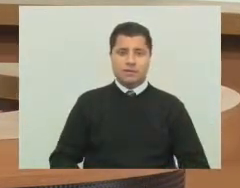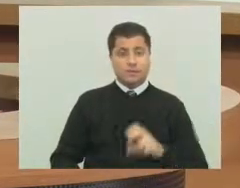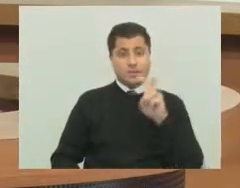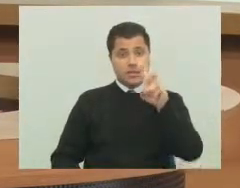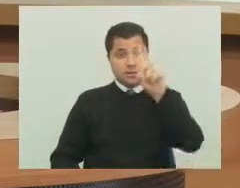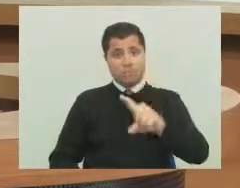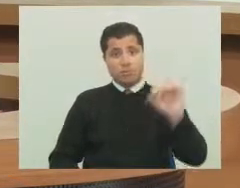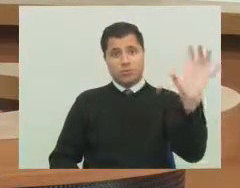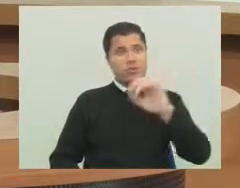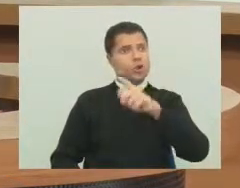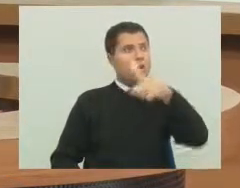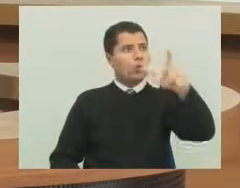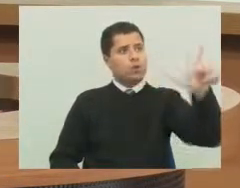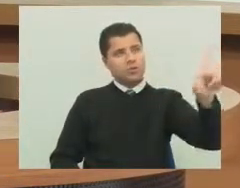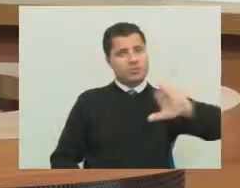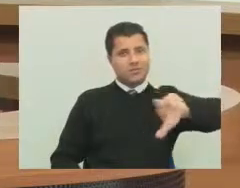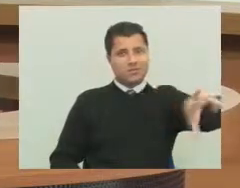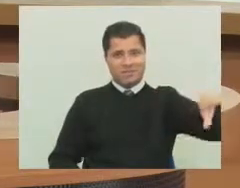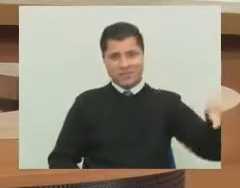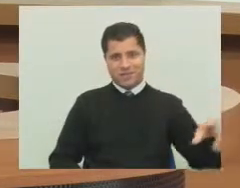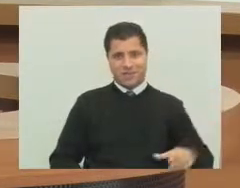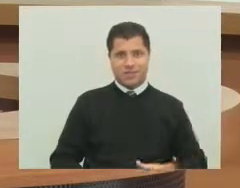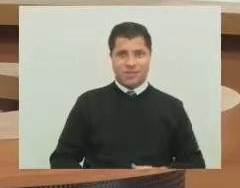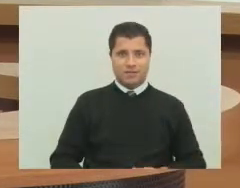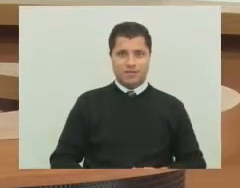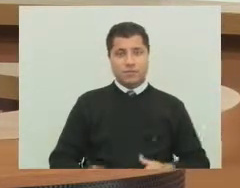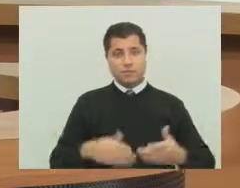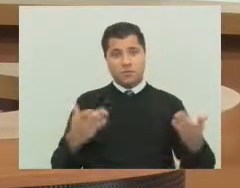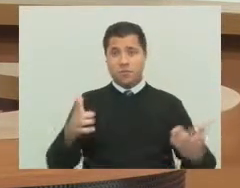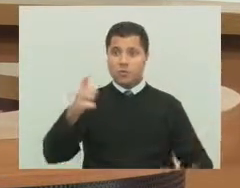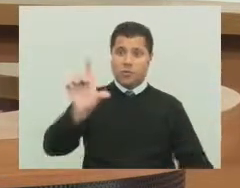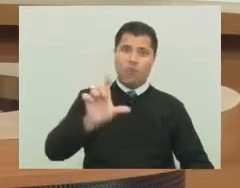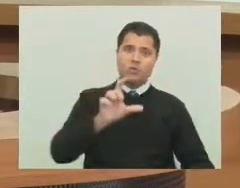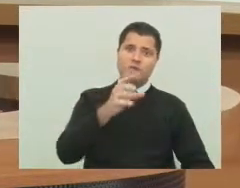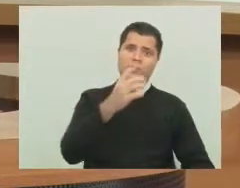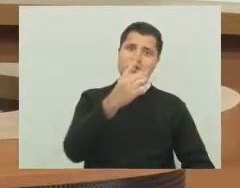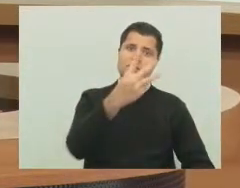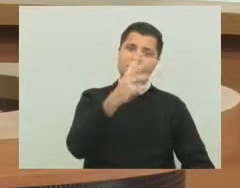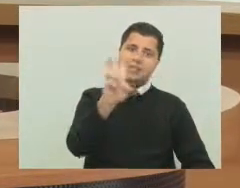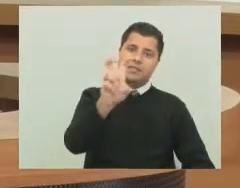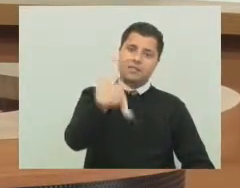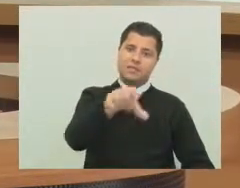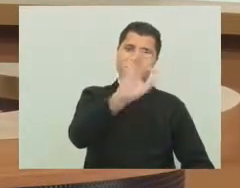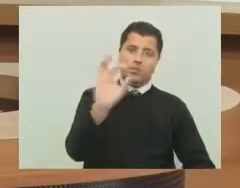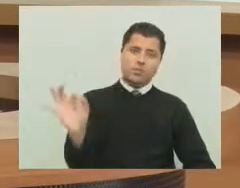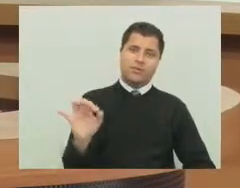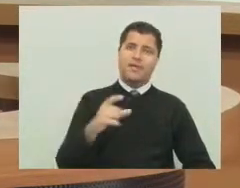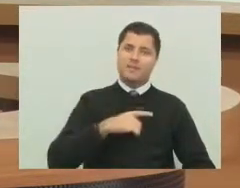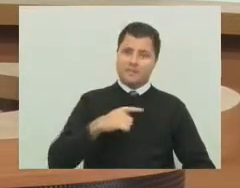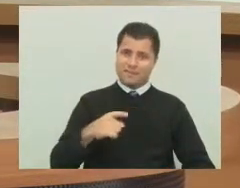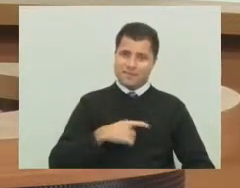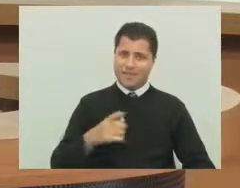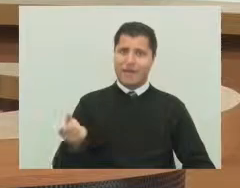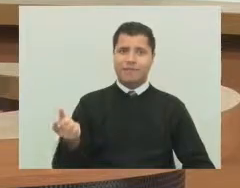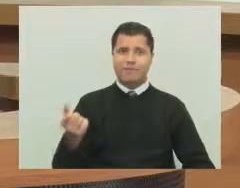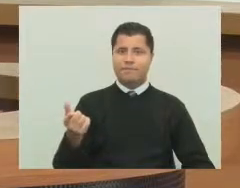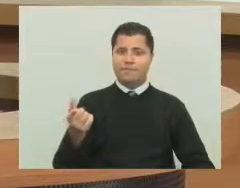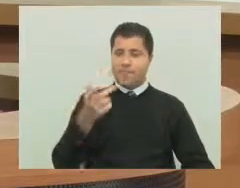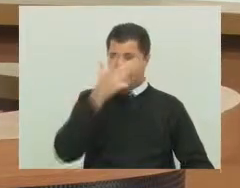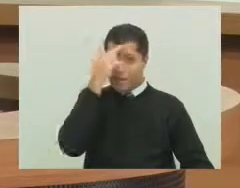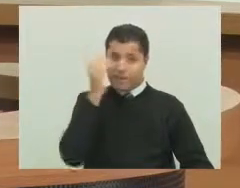que causam nas pessoas para o tratamento. E 5% de morte.